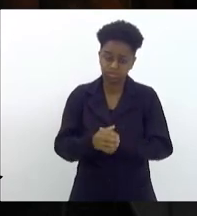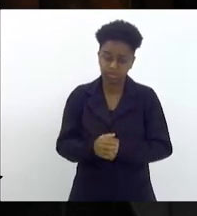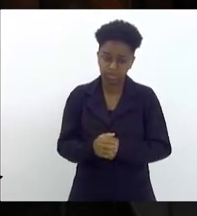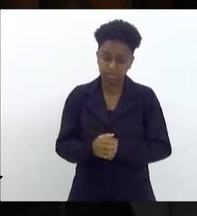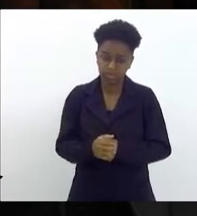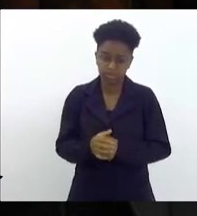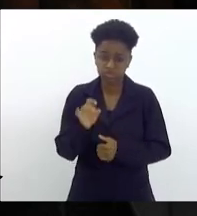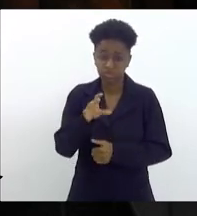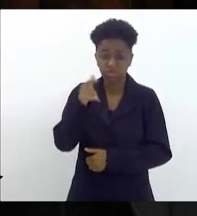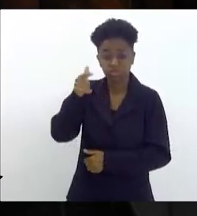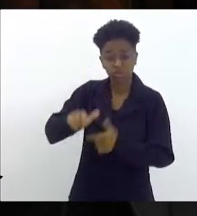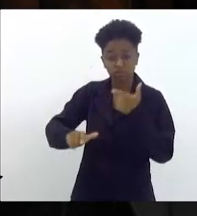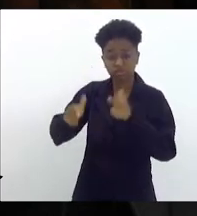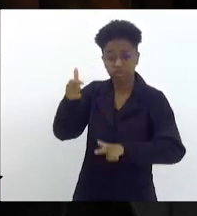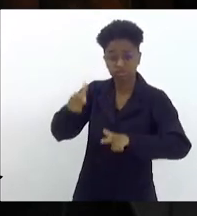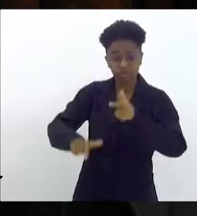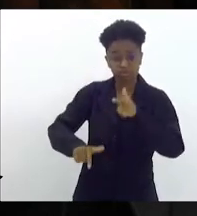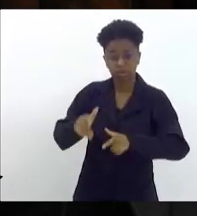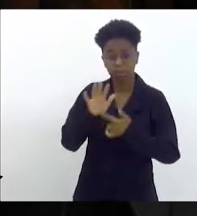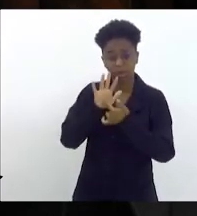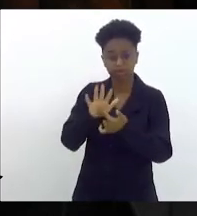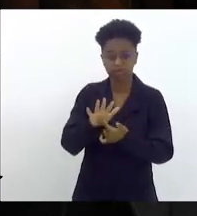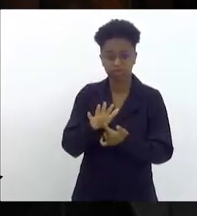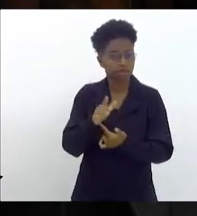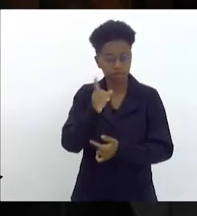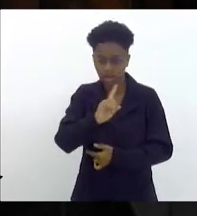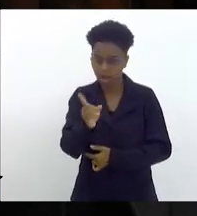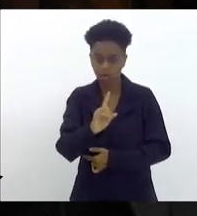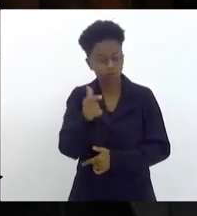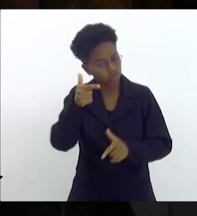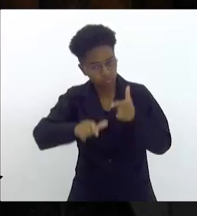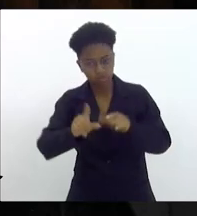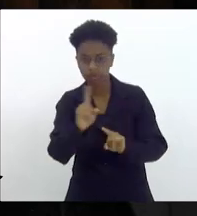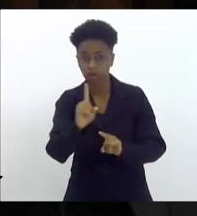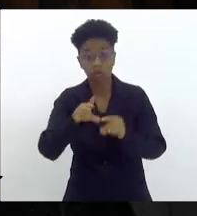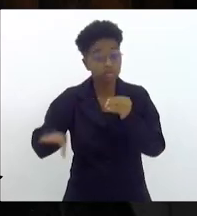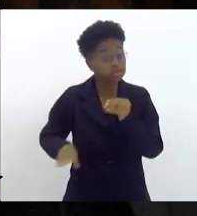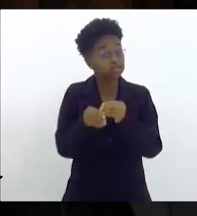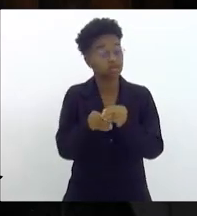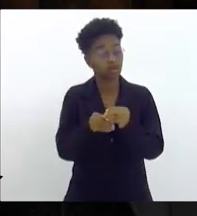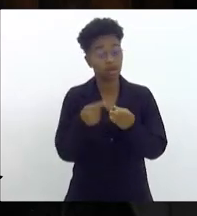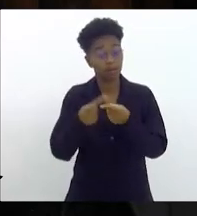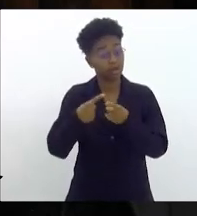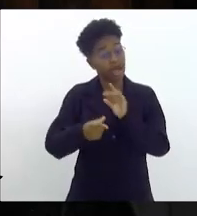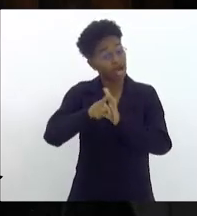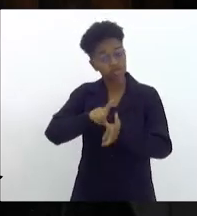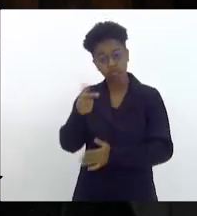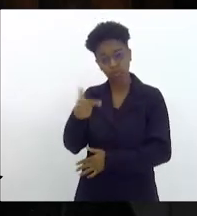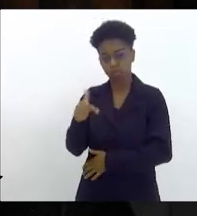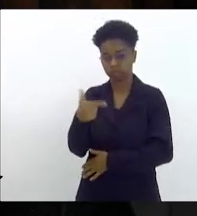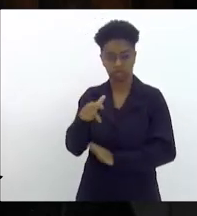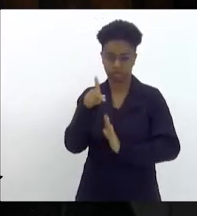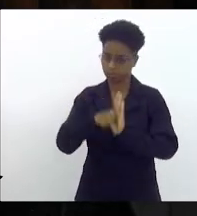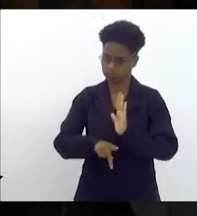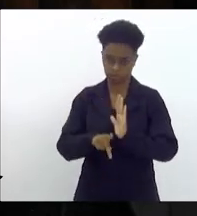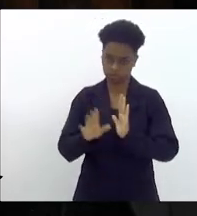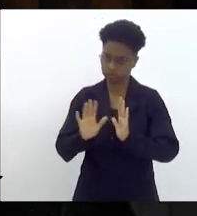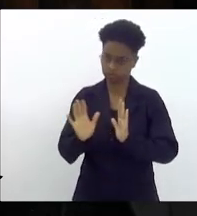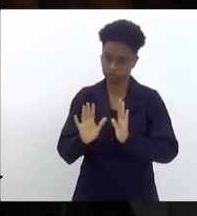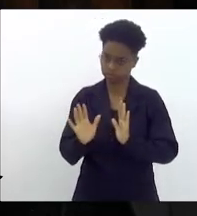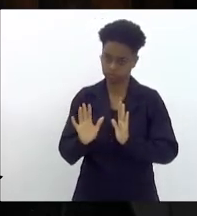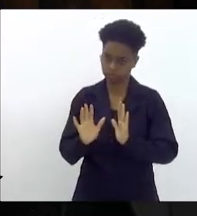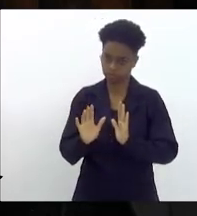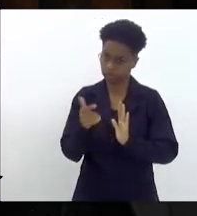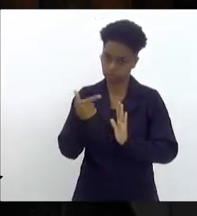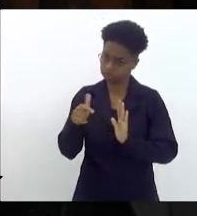repetiu os gatilhos. Não repetiu, inseriu, porque não tinha no projeto original que estava